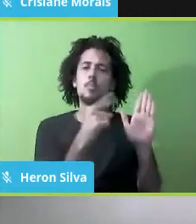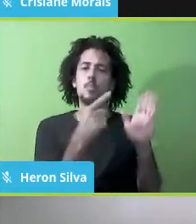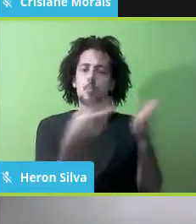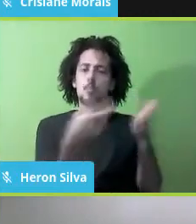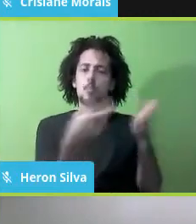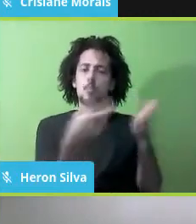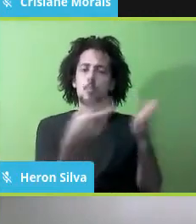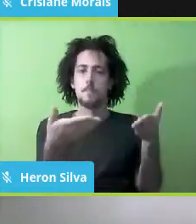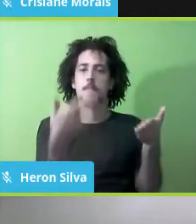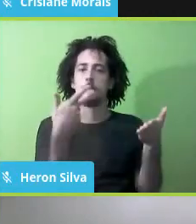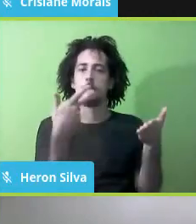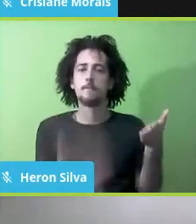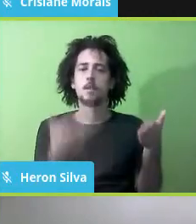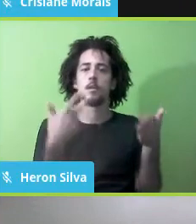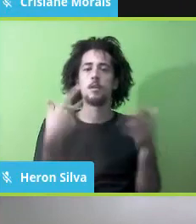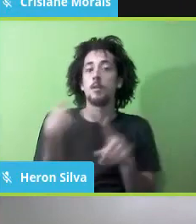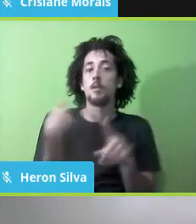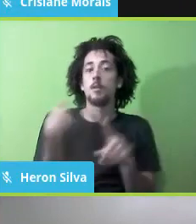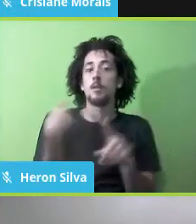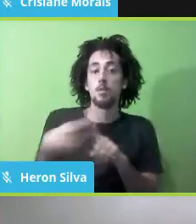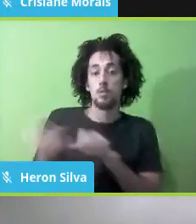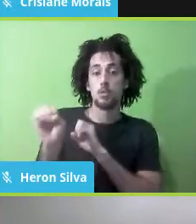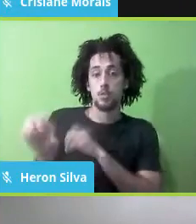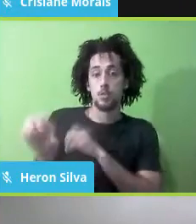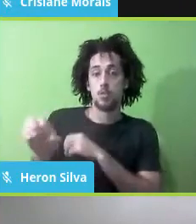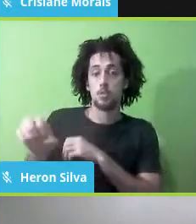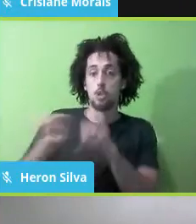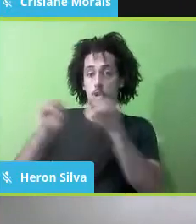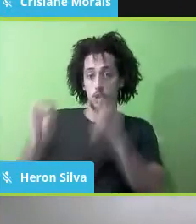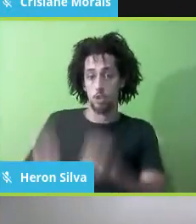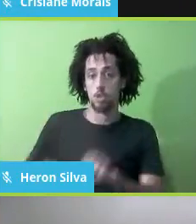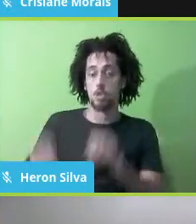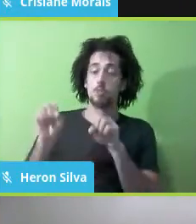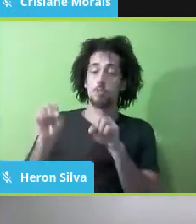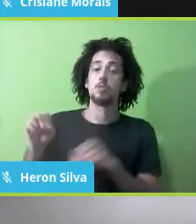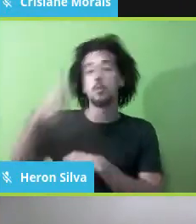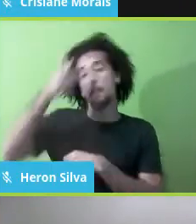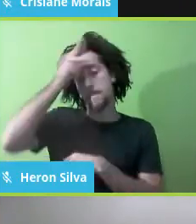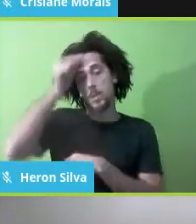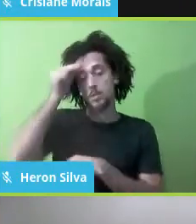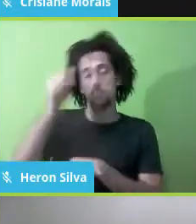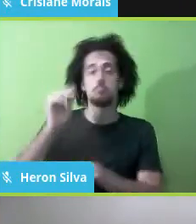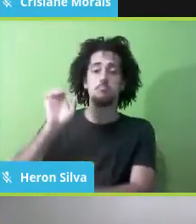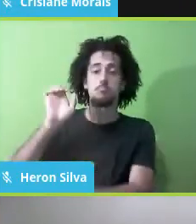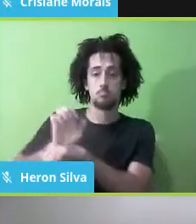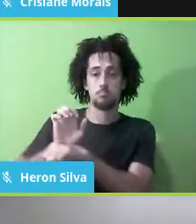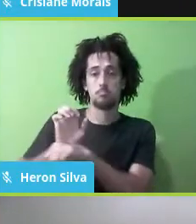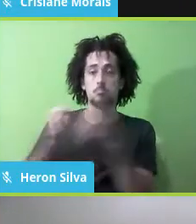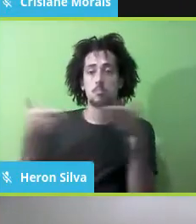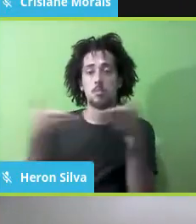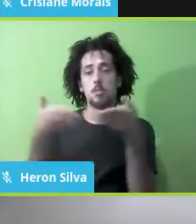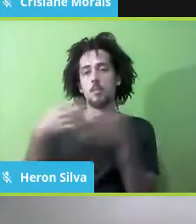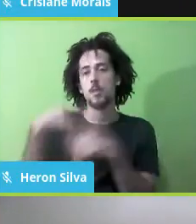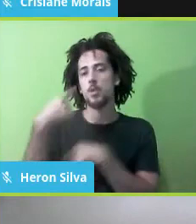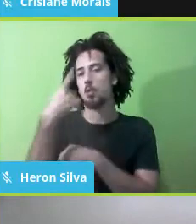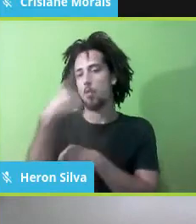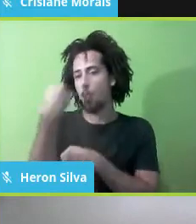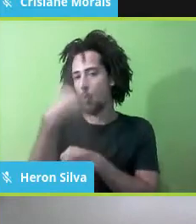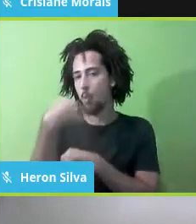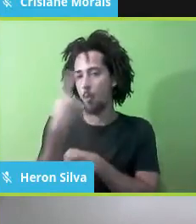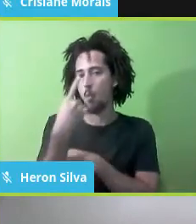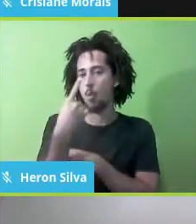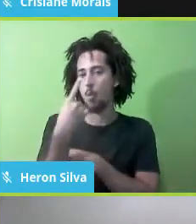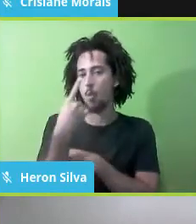estaduais e municipais de ensino a considerarem esse período como hora-aula, como período compondo